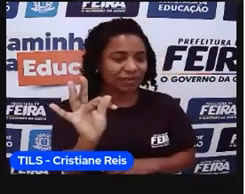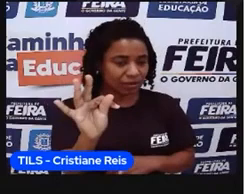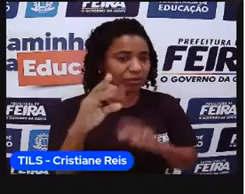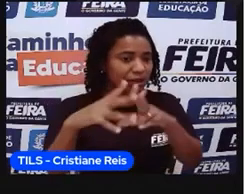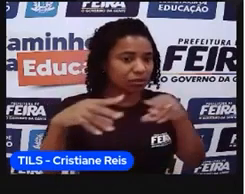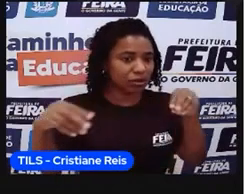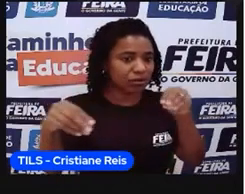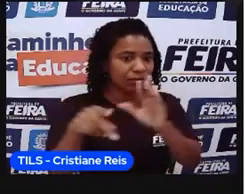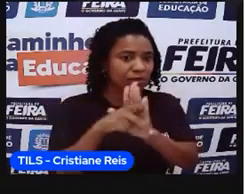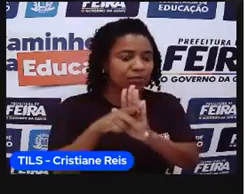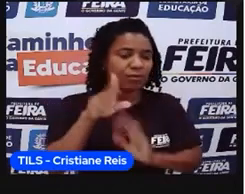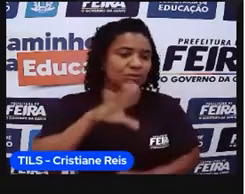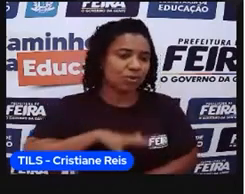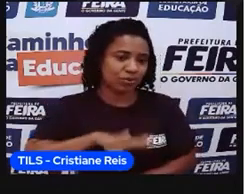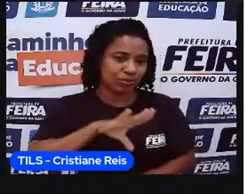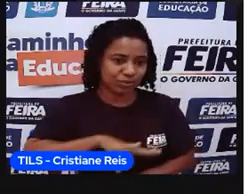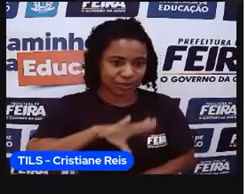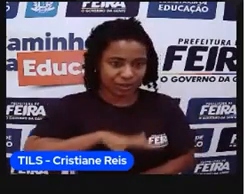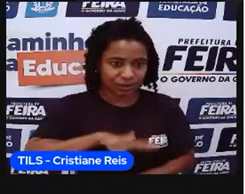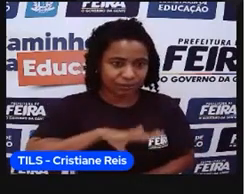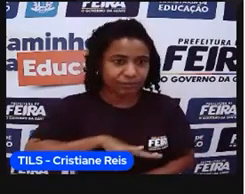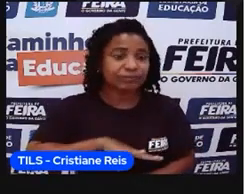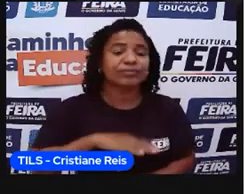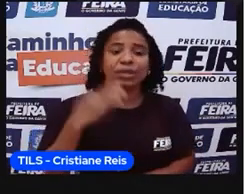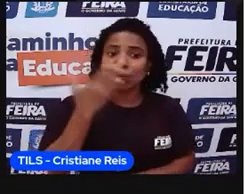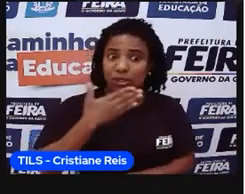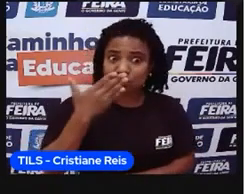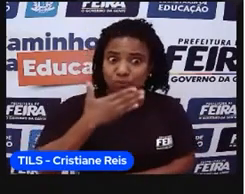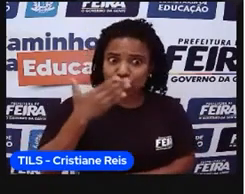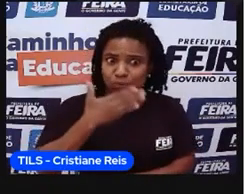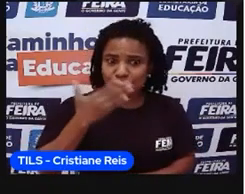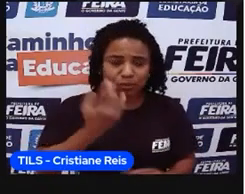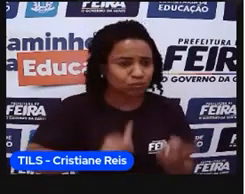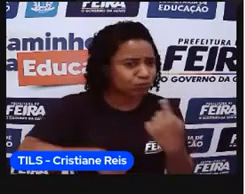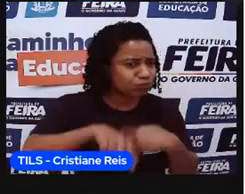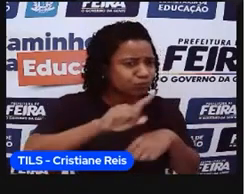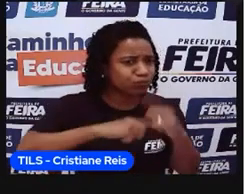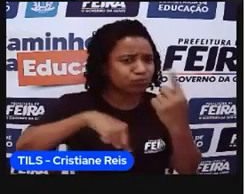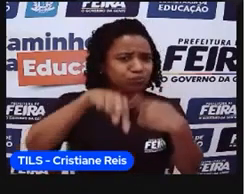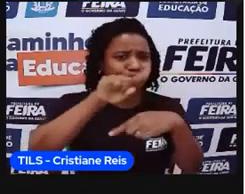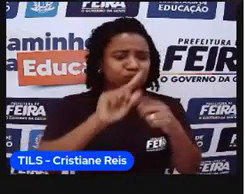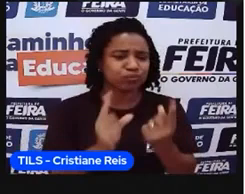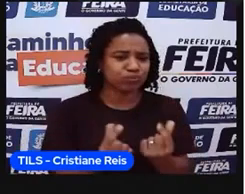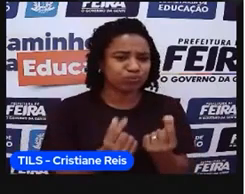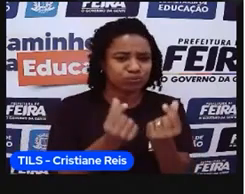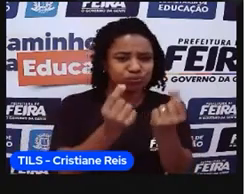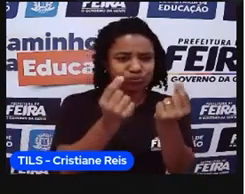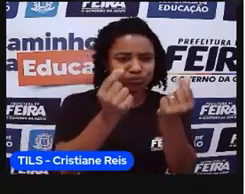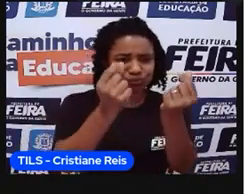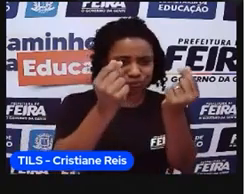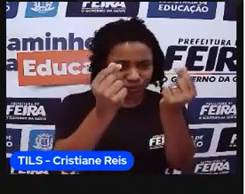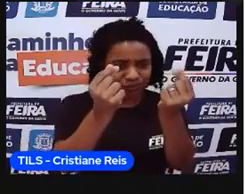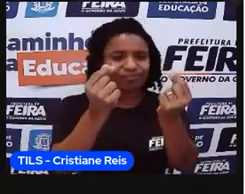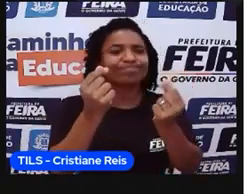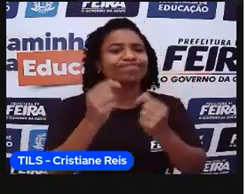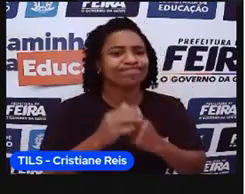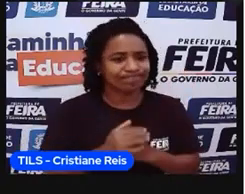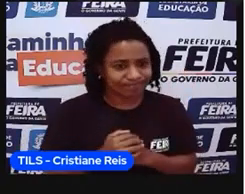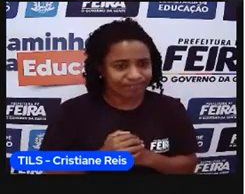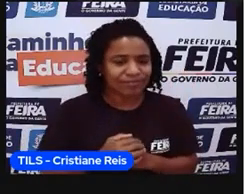açúcar começou a ser, né, bem, bastante vantajoso, bastante lucrativo produzir a cana-de-açúcar aqui.